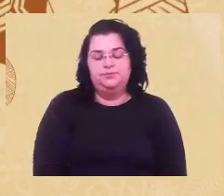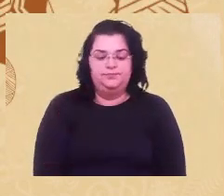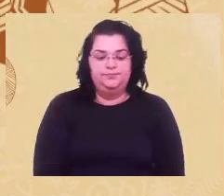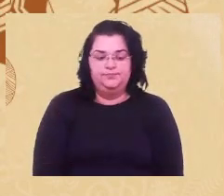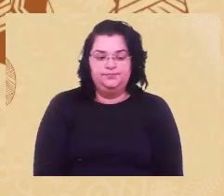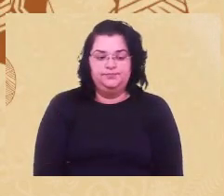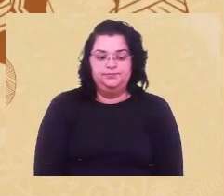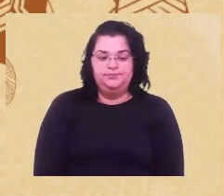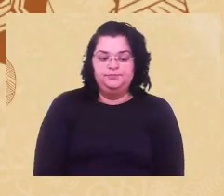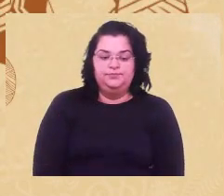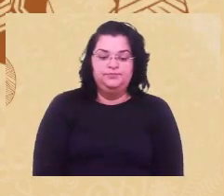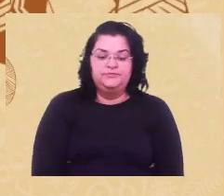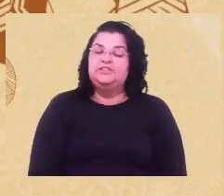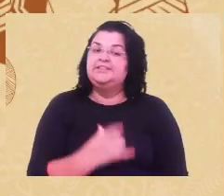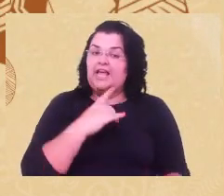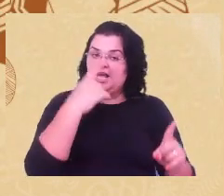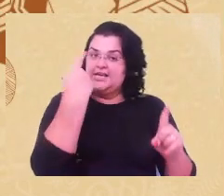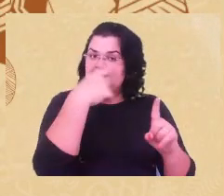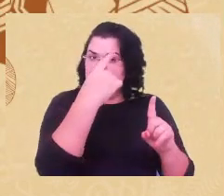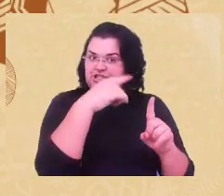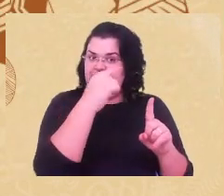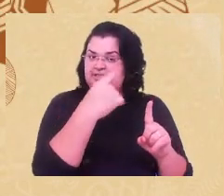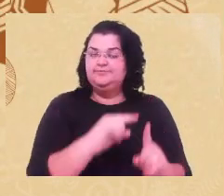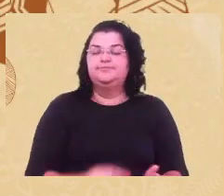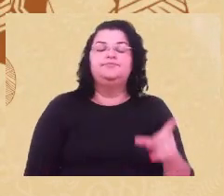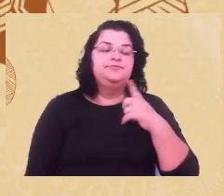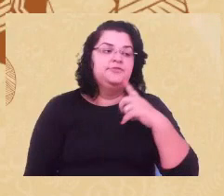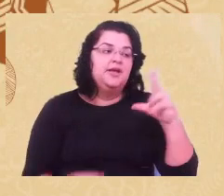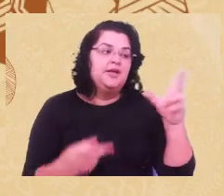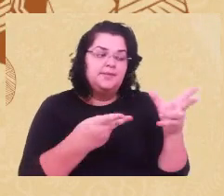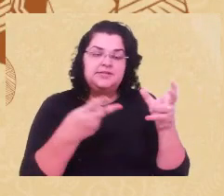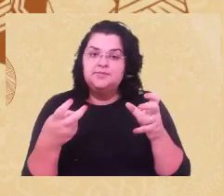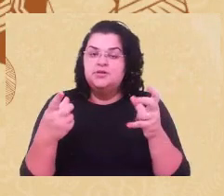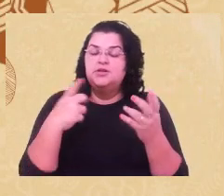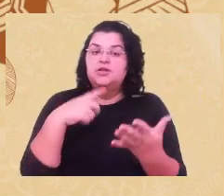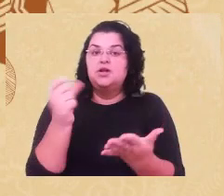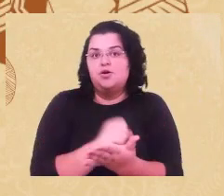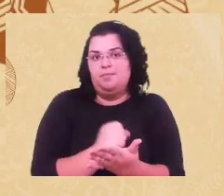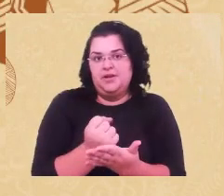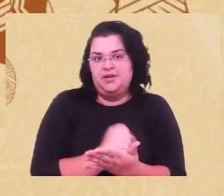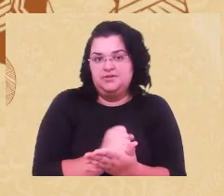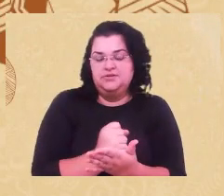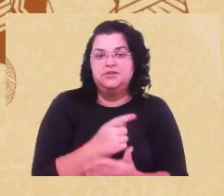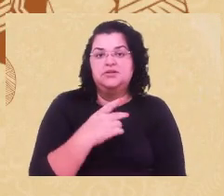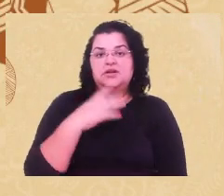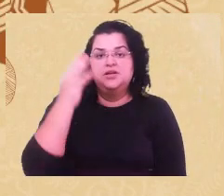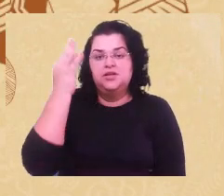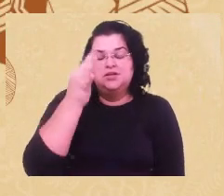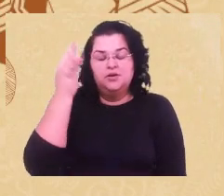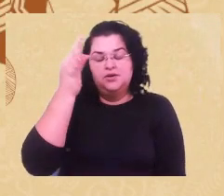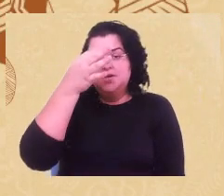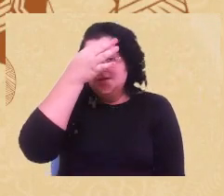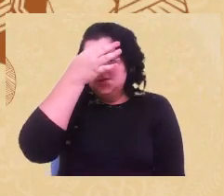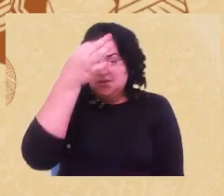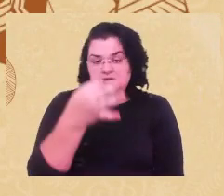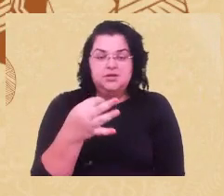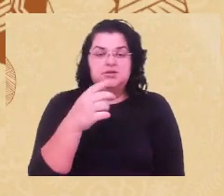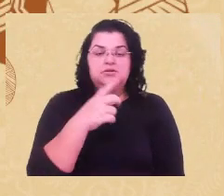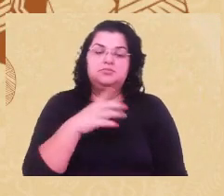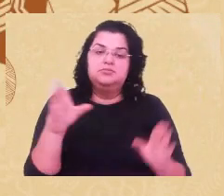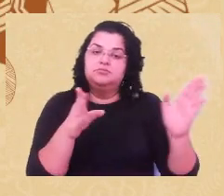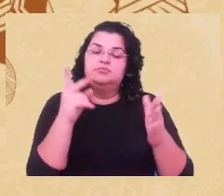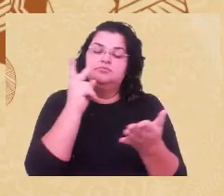crítica, a percepção de dominância teórica eurocêntrica que o Stuart Hall faz.